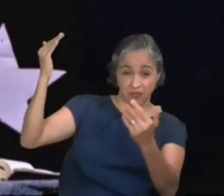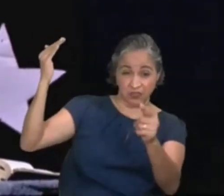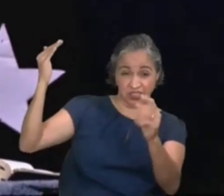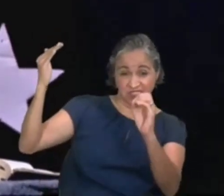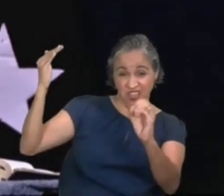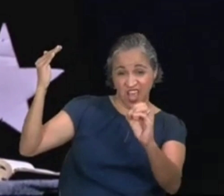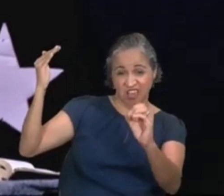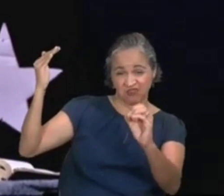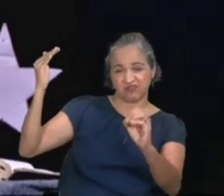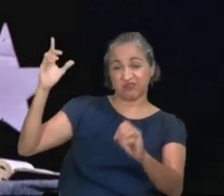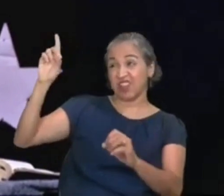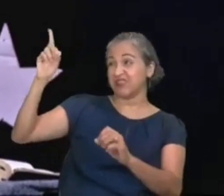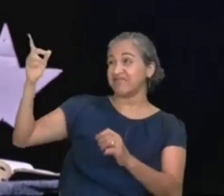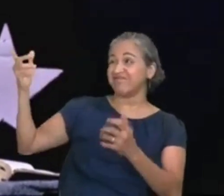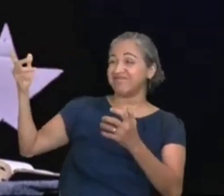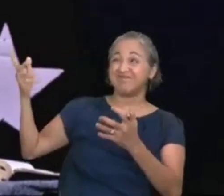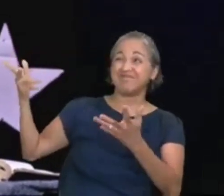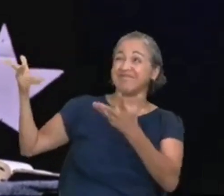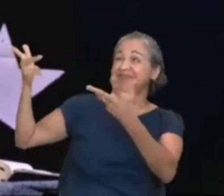por você.